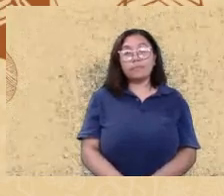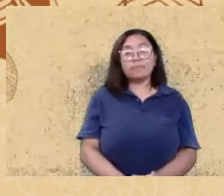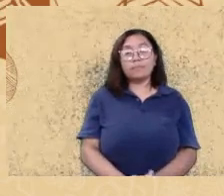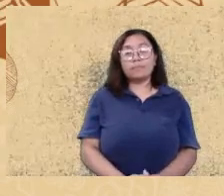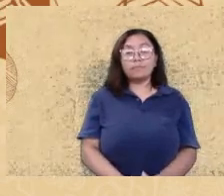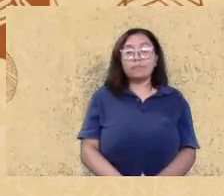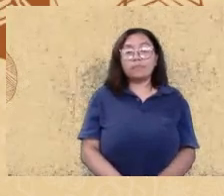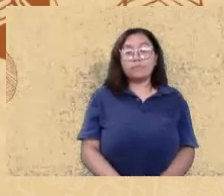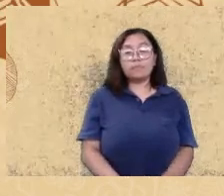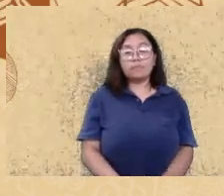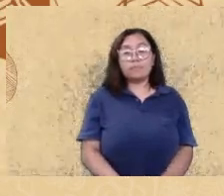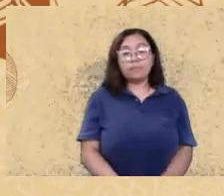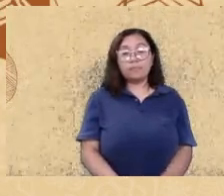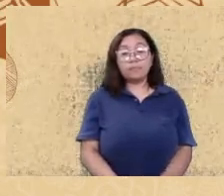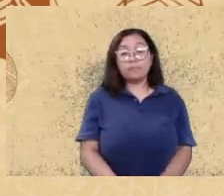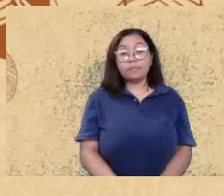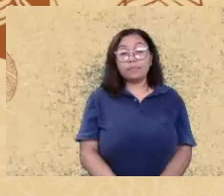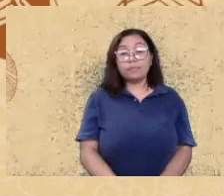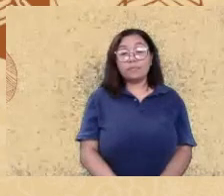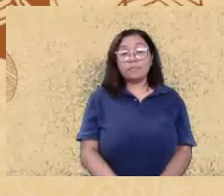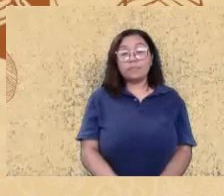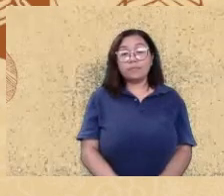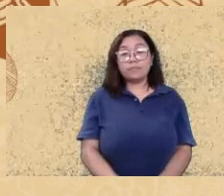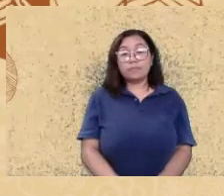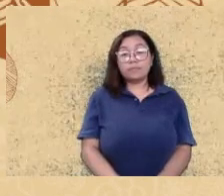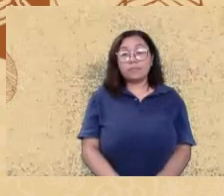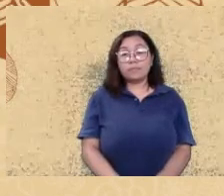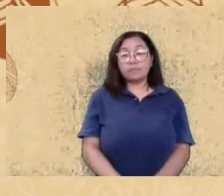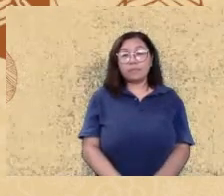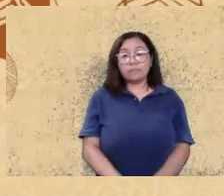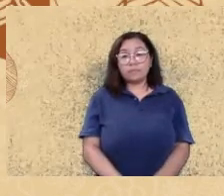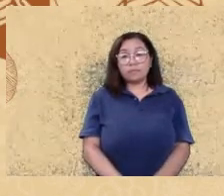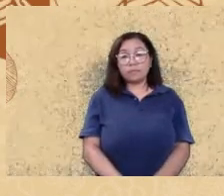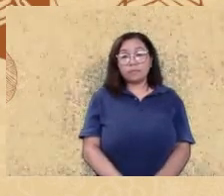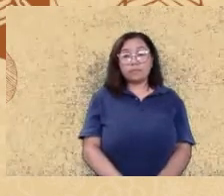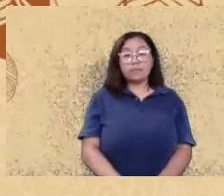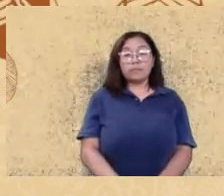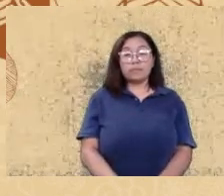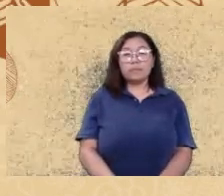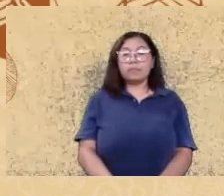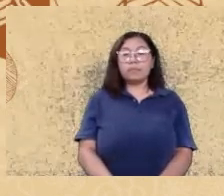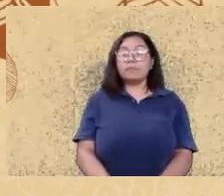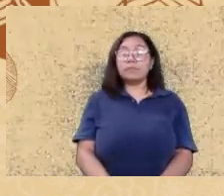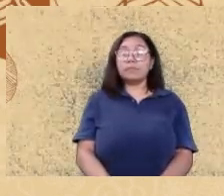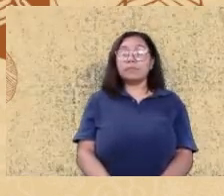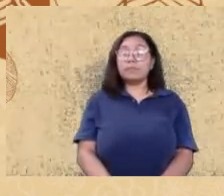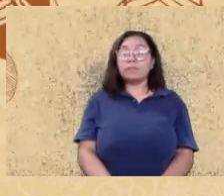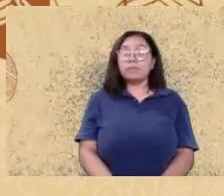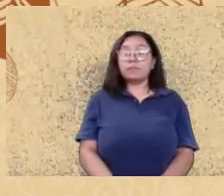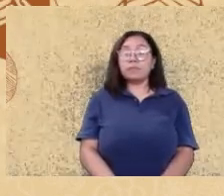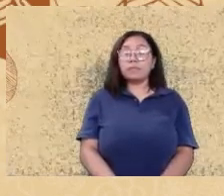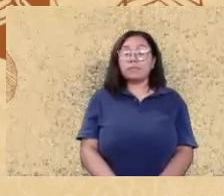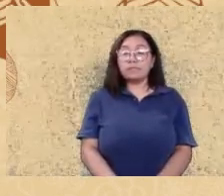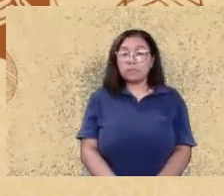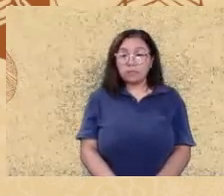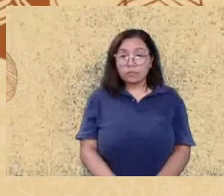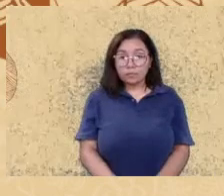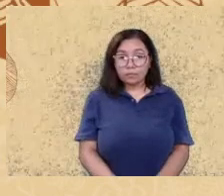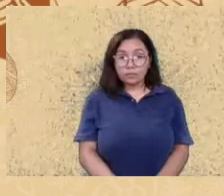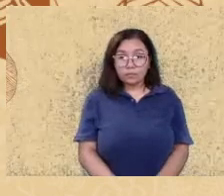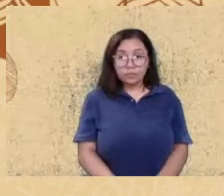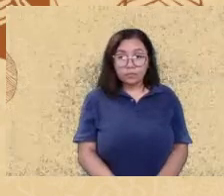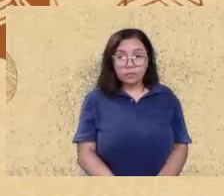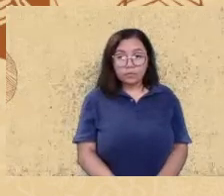Clávia para a gente aqui já apareceu caso você não mas não é ah, é assim agora